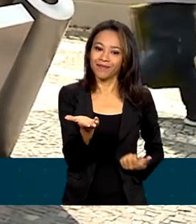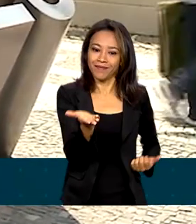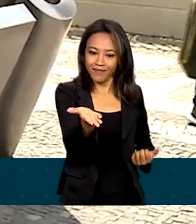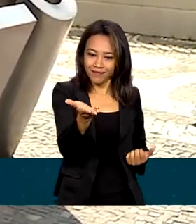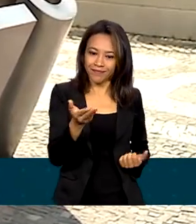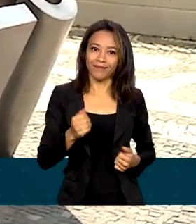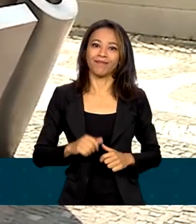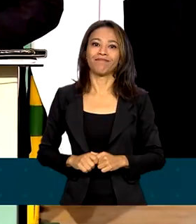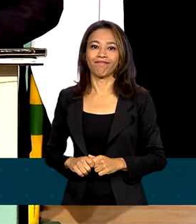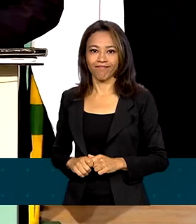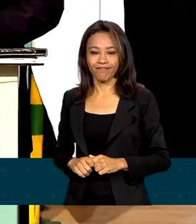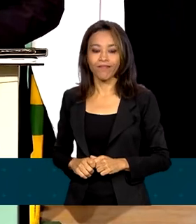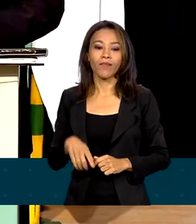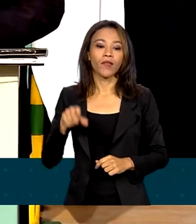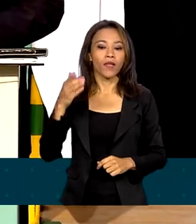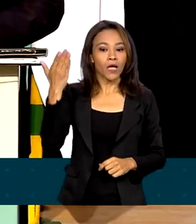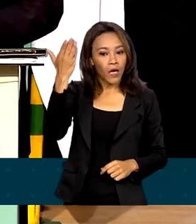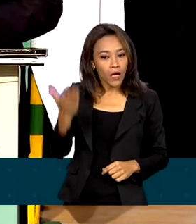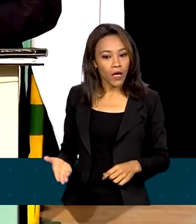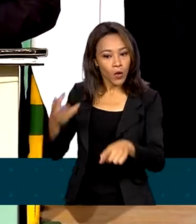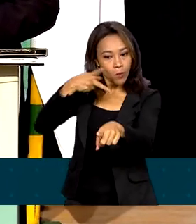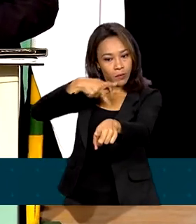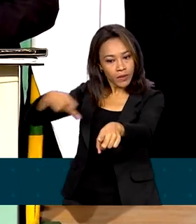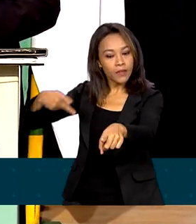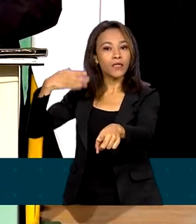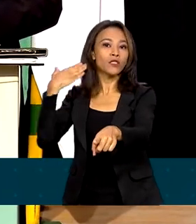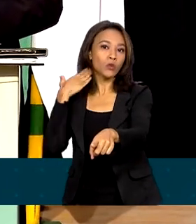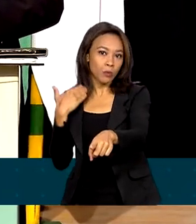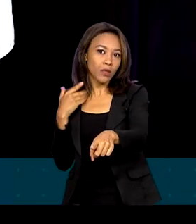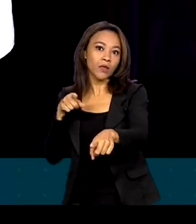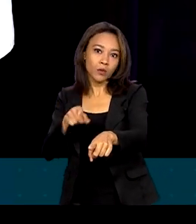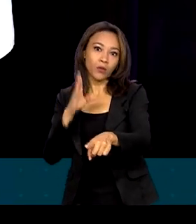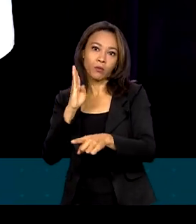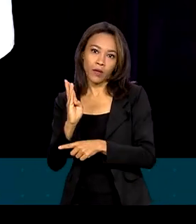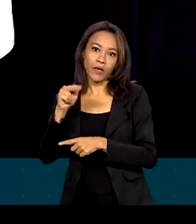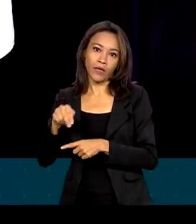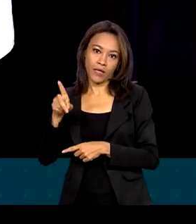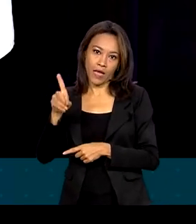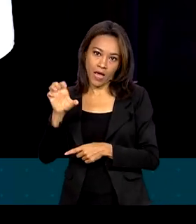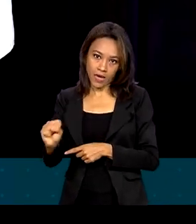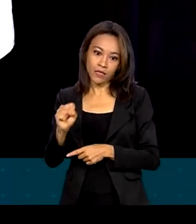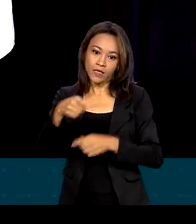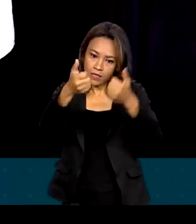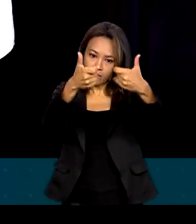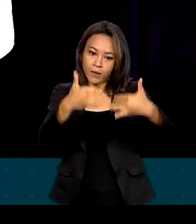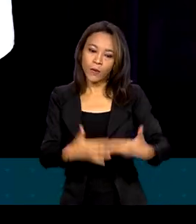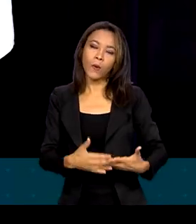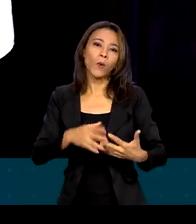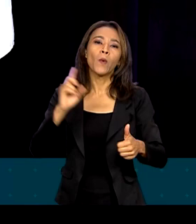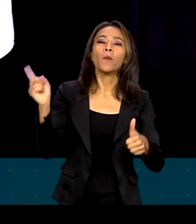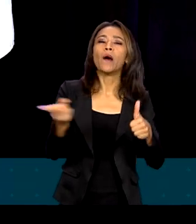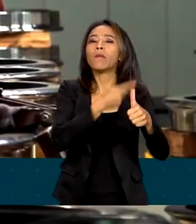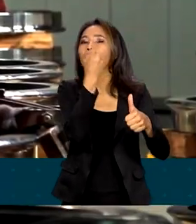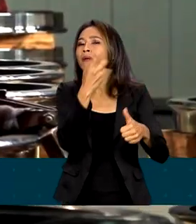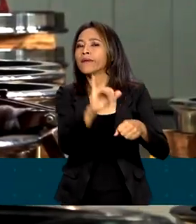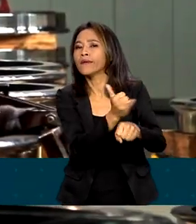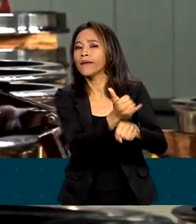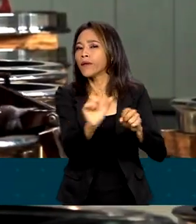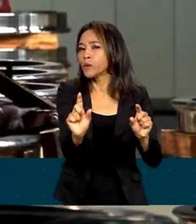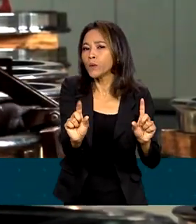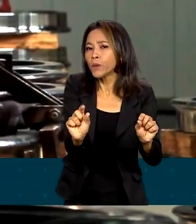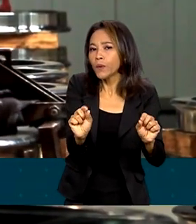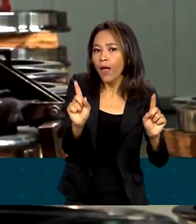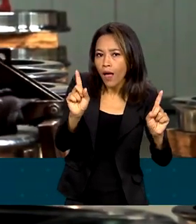o BNDES. O presidente do banco, Aloysio Mercadante, explicou que o primeiro passo da estratégia é